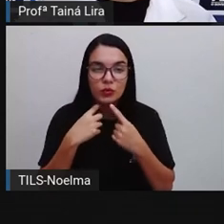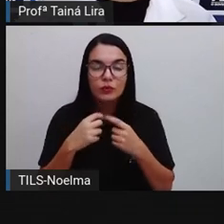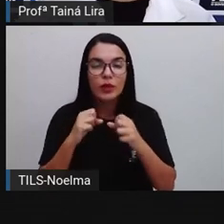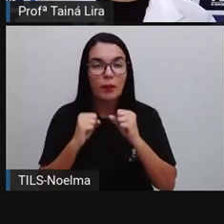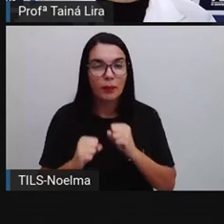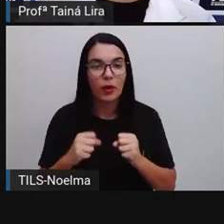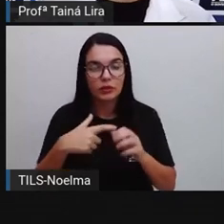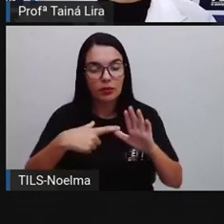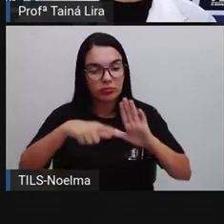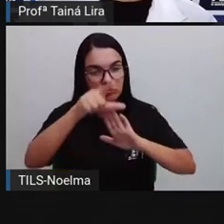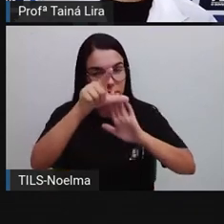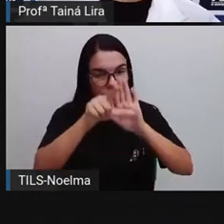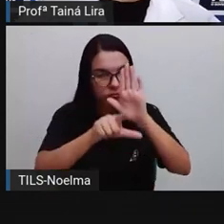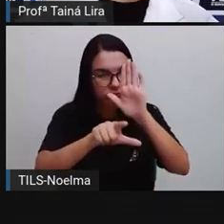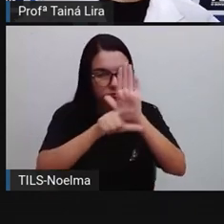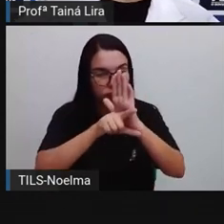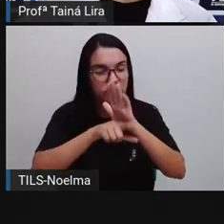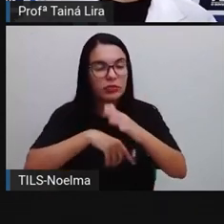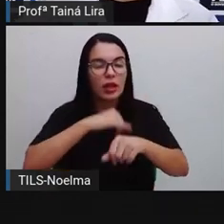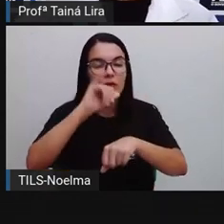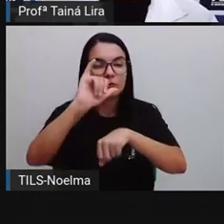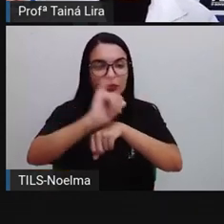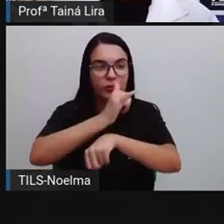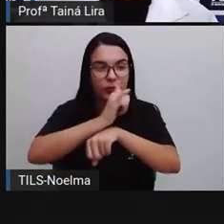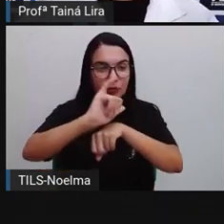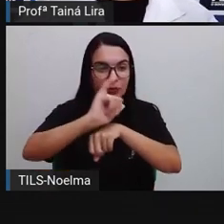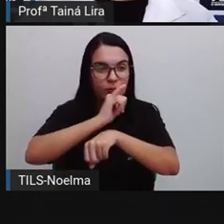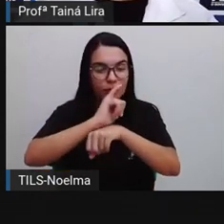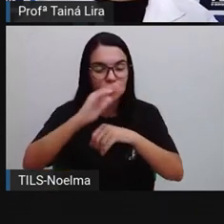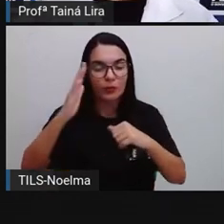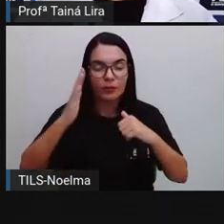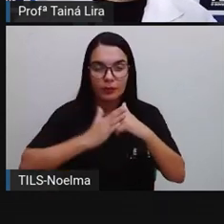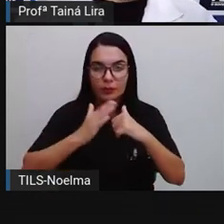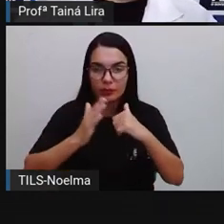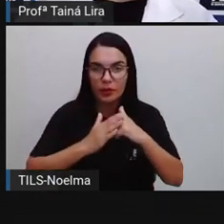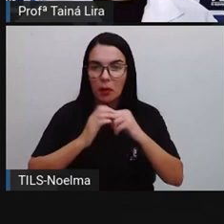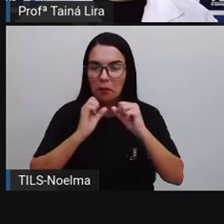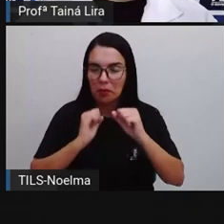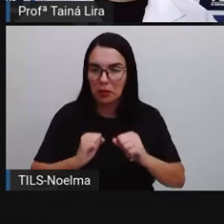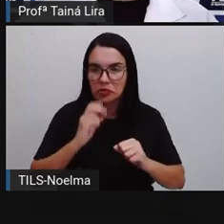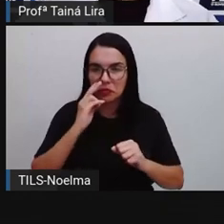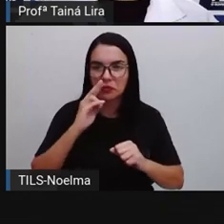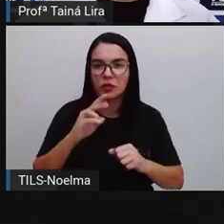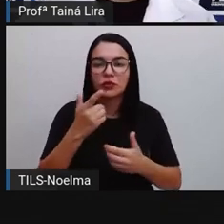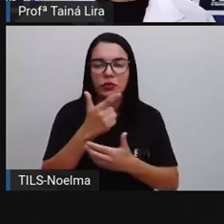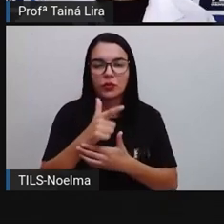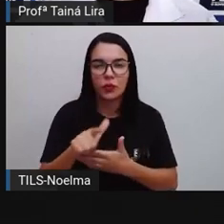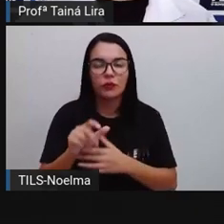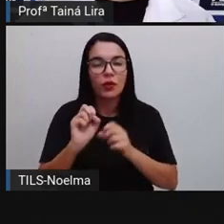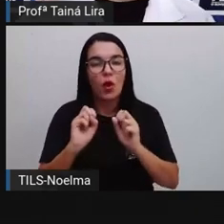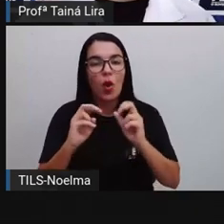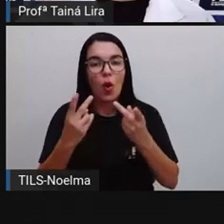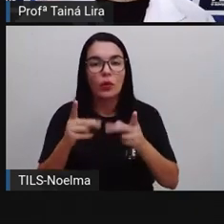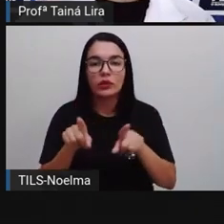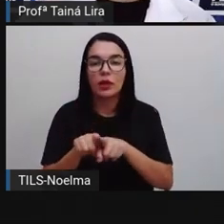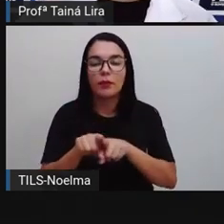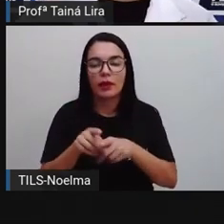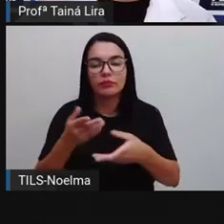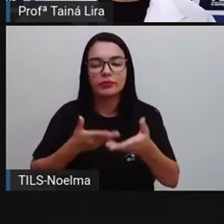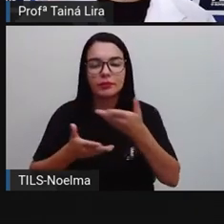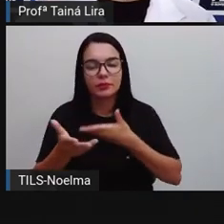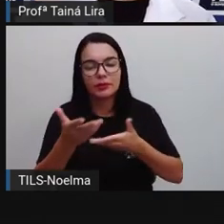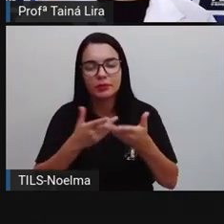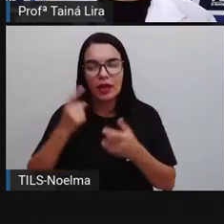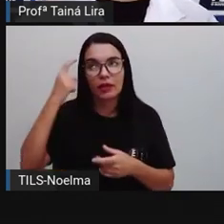corre lá na nossa playlist do segundo ano. Assiste novamente essa aula, tá? Ou troca ideias aí com seus